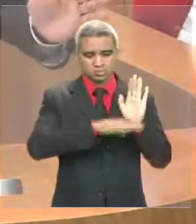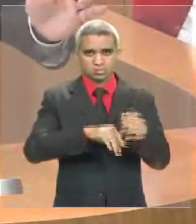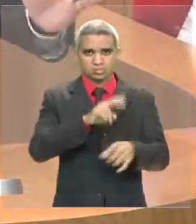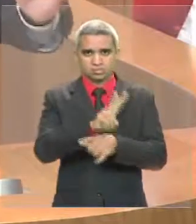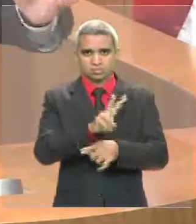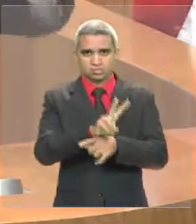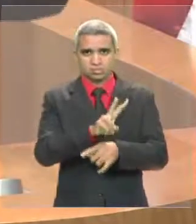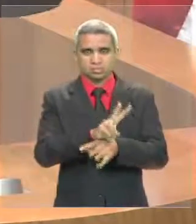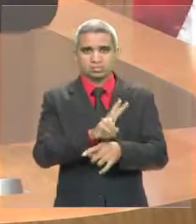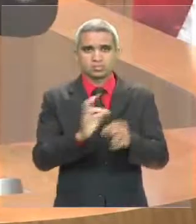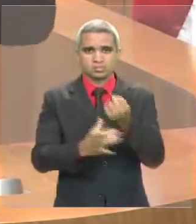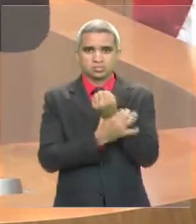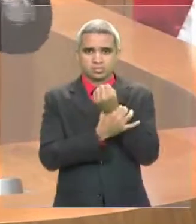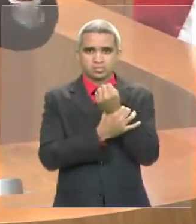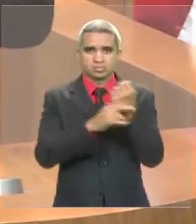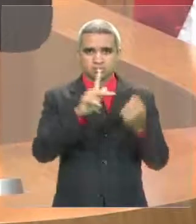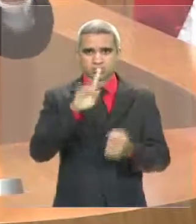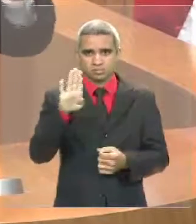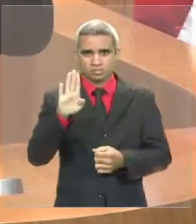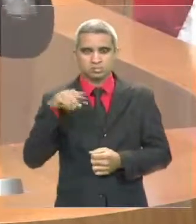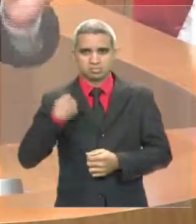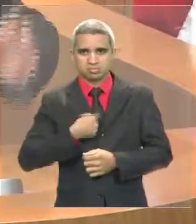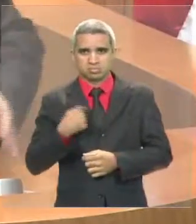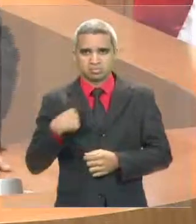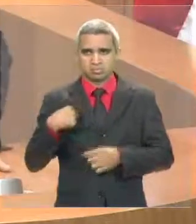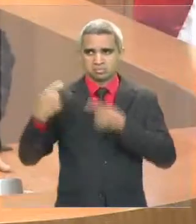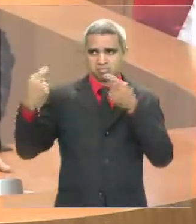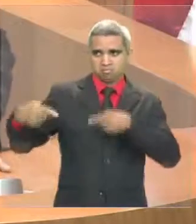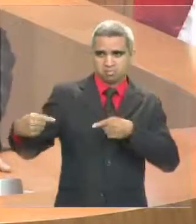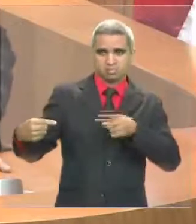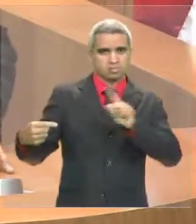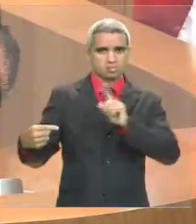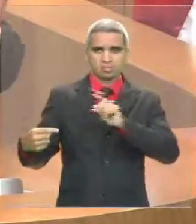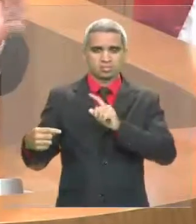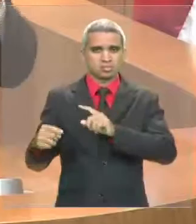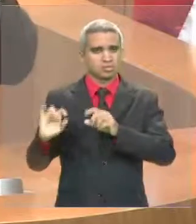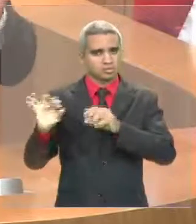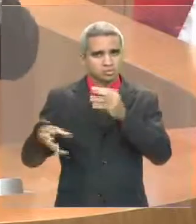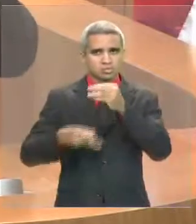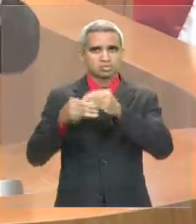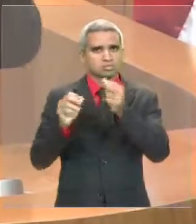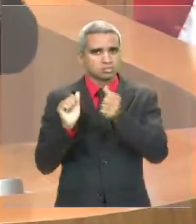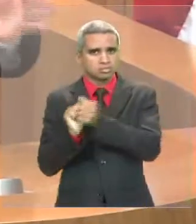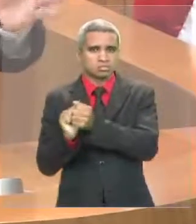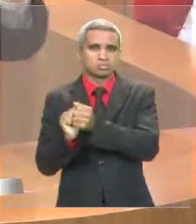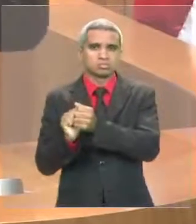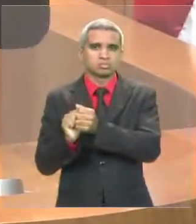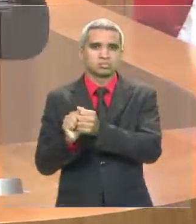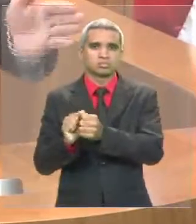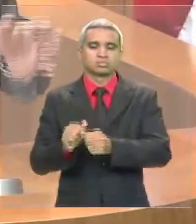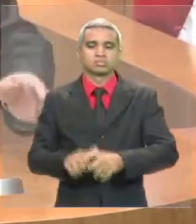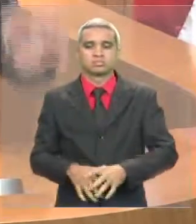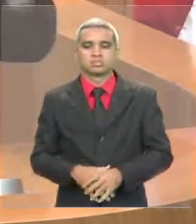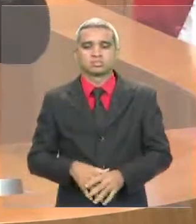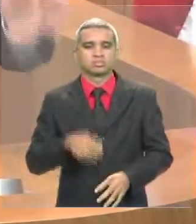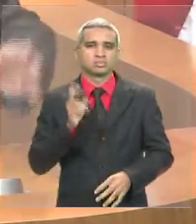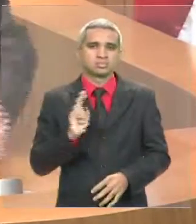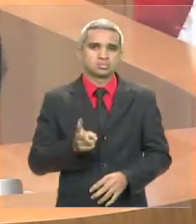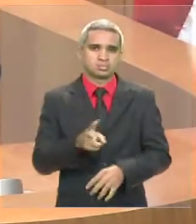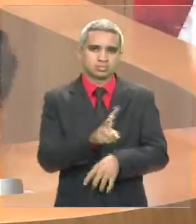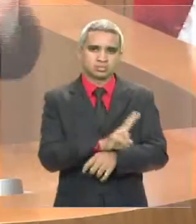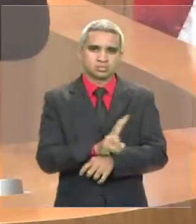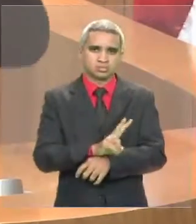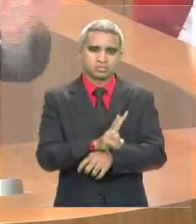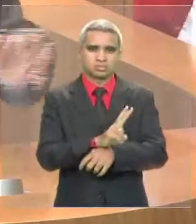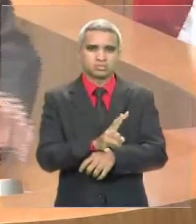competir com Cabo Campos, mas para somar a nossa voz à voz do Cabo Campos. E todas as vezes que fizemos a defesa da Polícia Militar e da Polícia